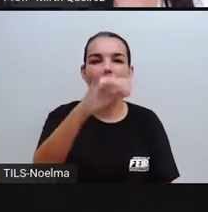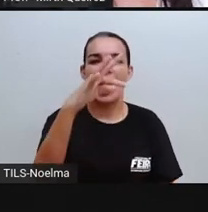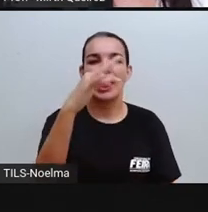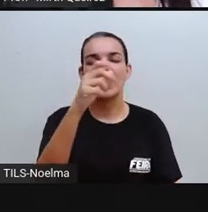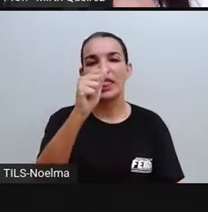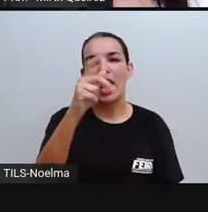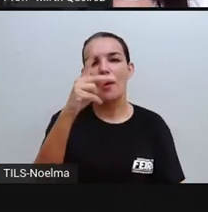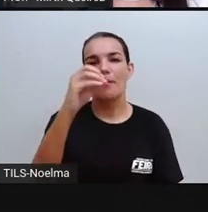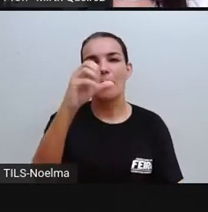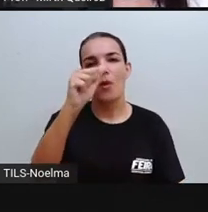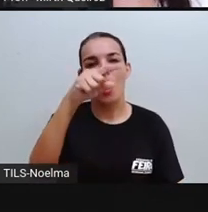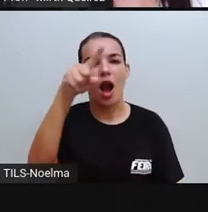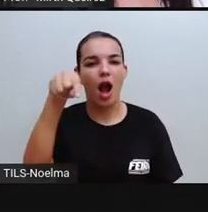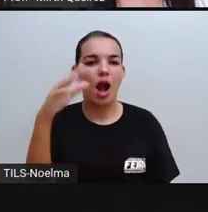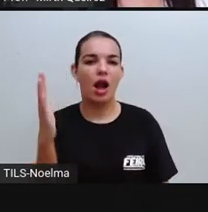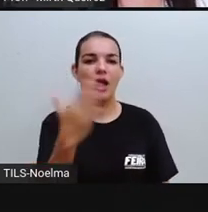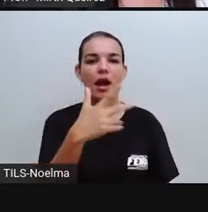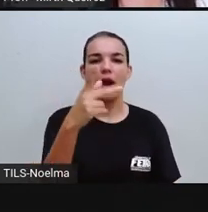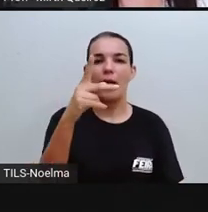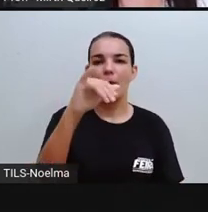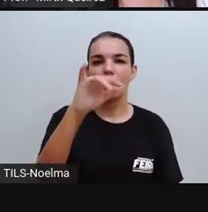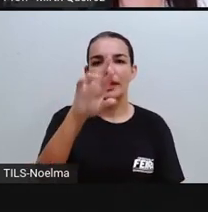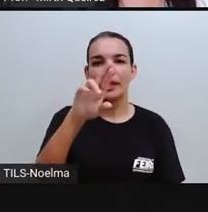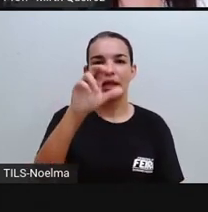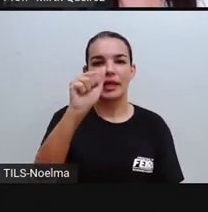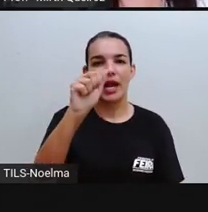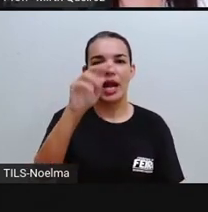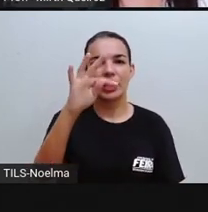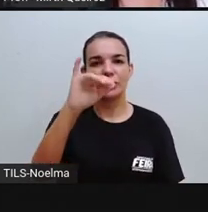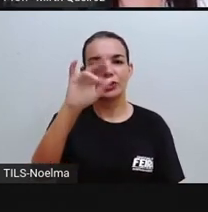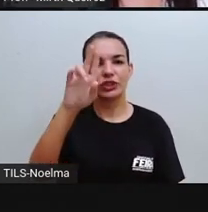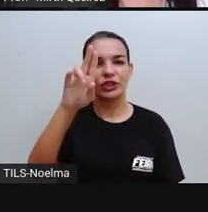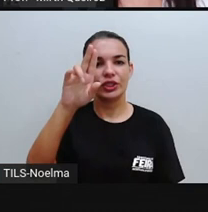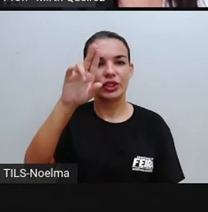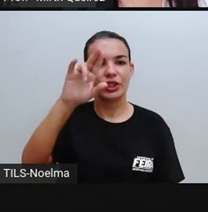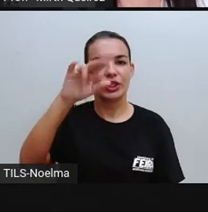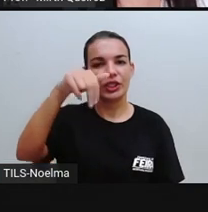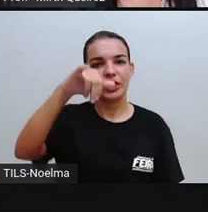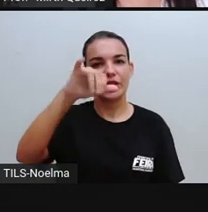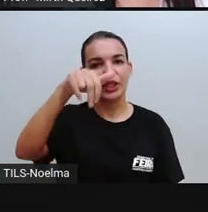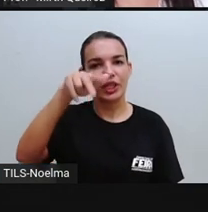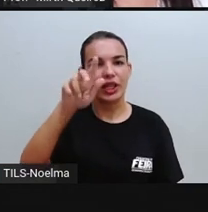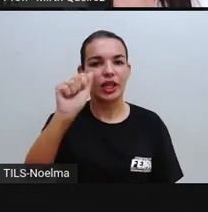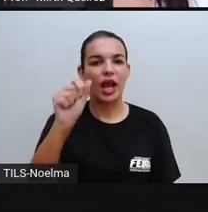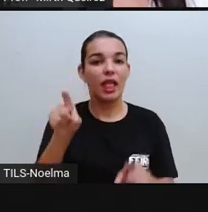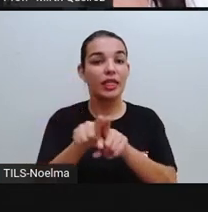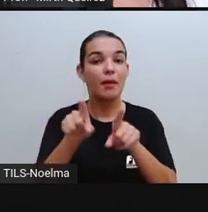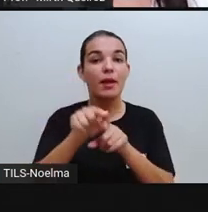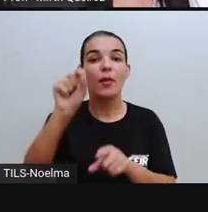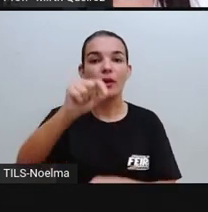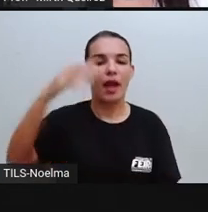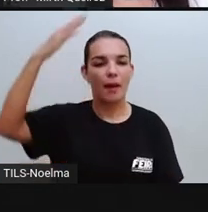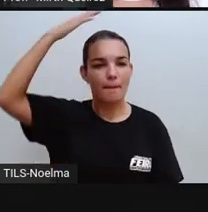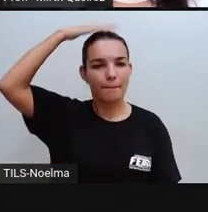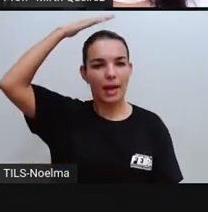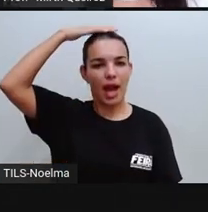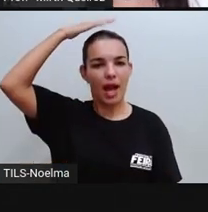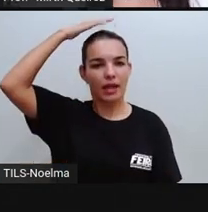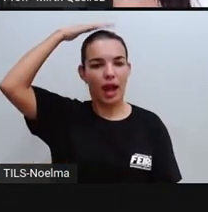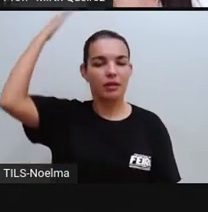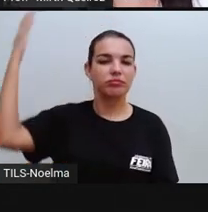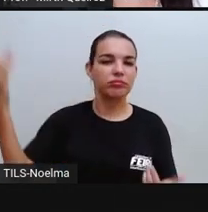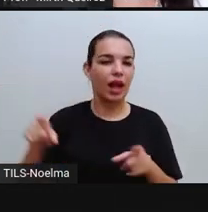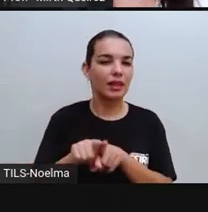Piratininga, Pará, olha o nome de um estado da gente, né? Que é uma palavra aí, um nome